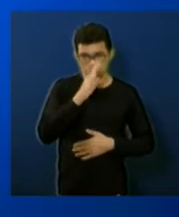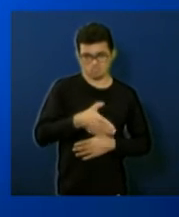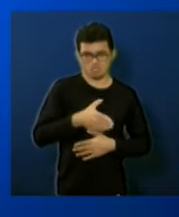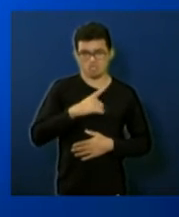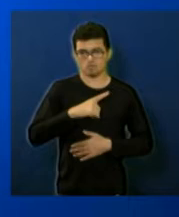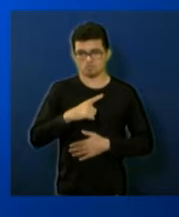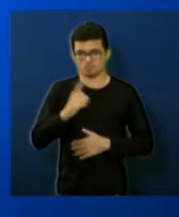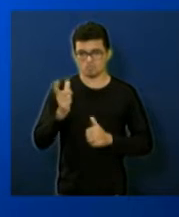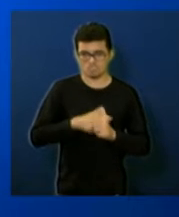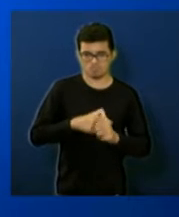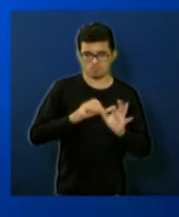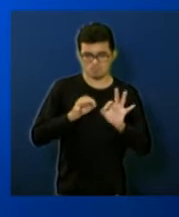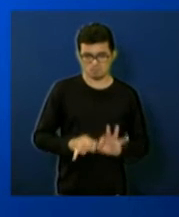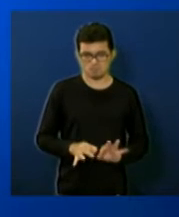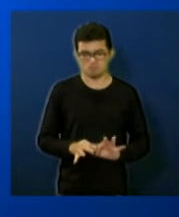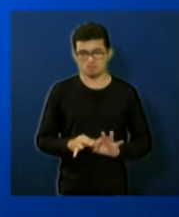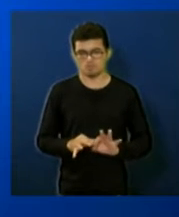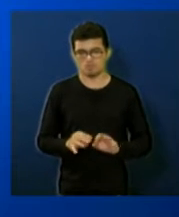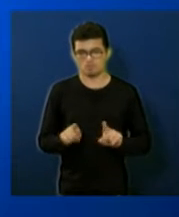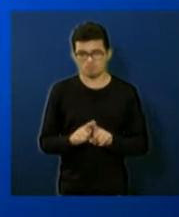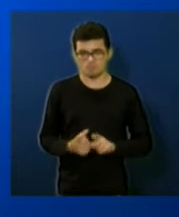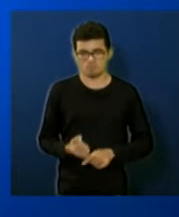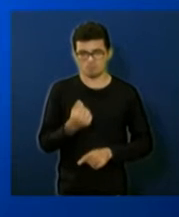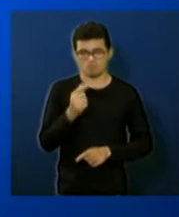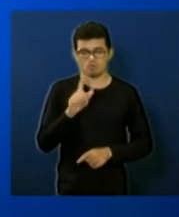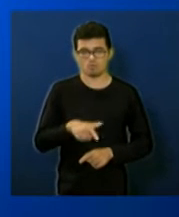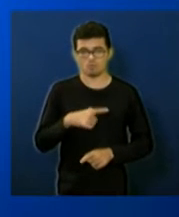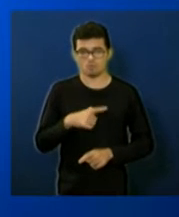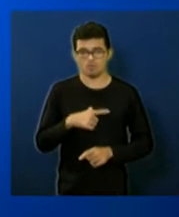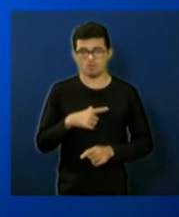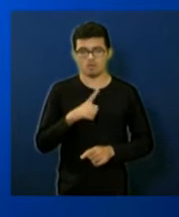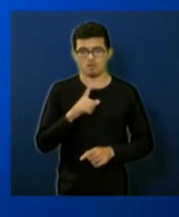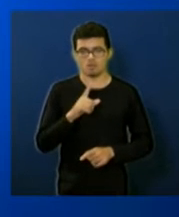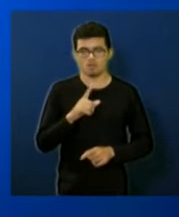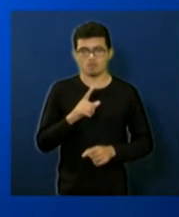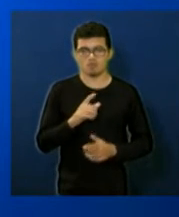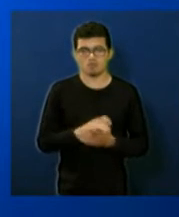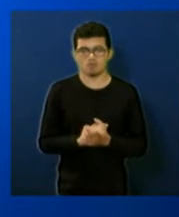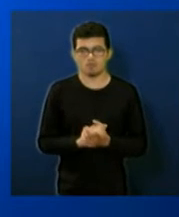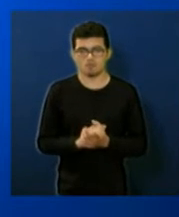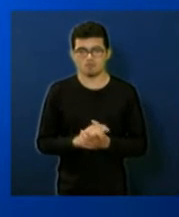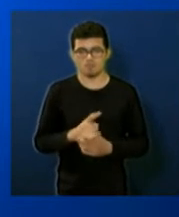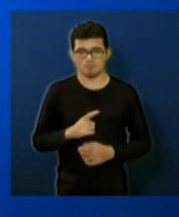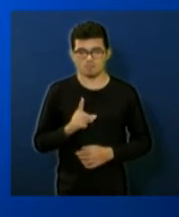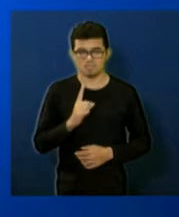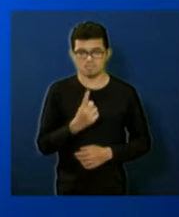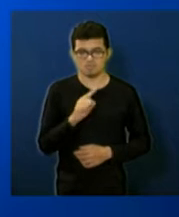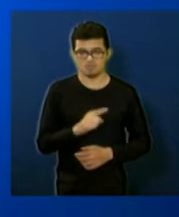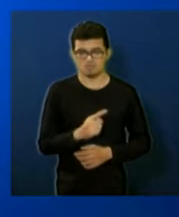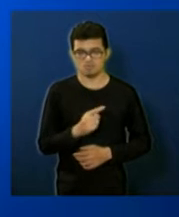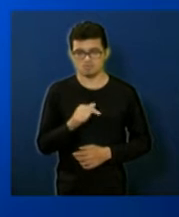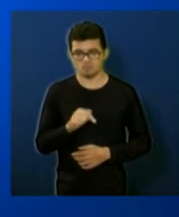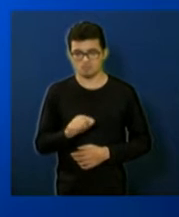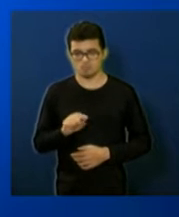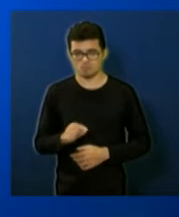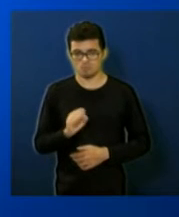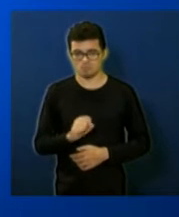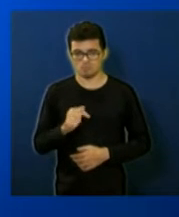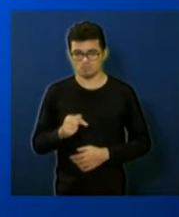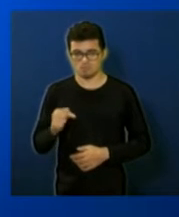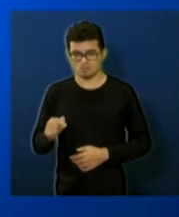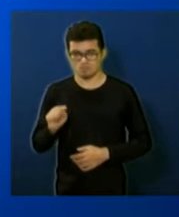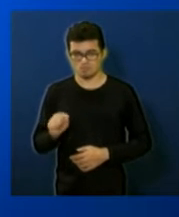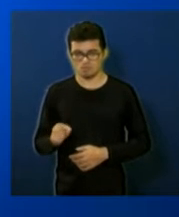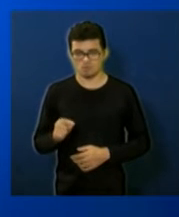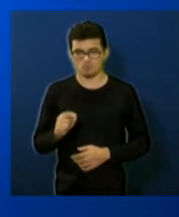correntes e de capital as despesas correntes que é o custeio capital investimento corrente 117 milhões 877